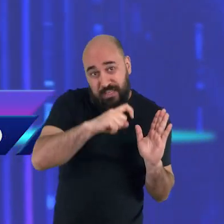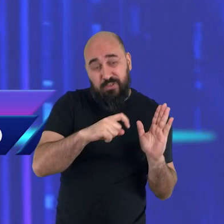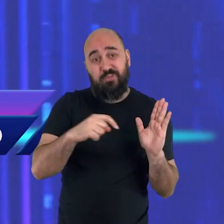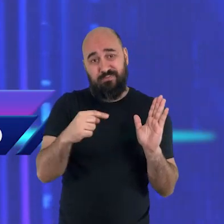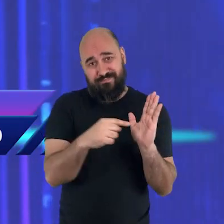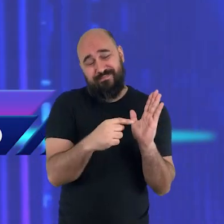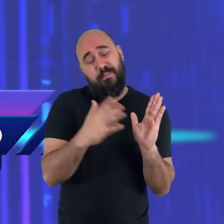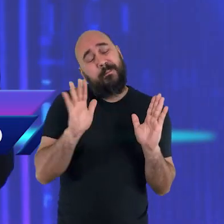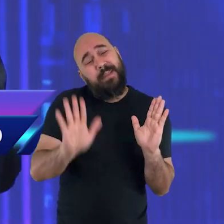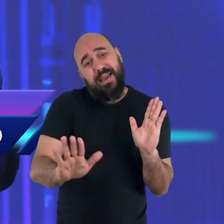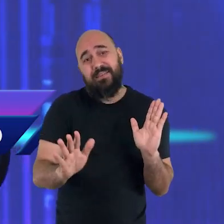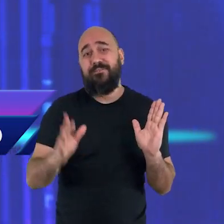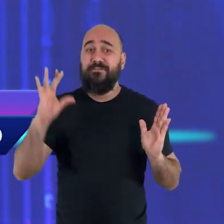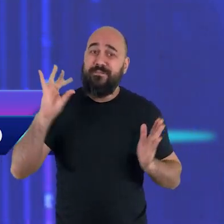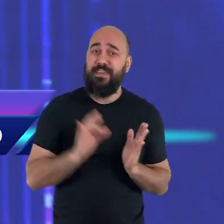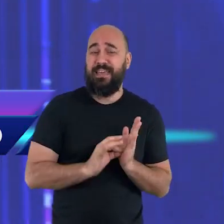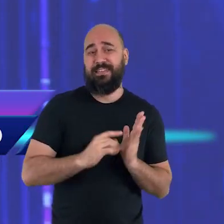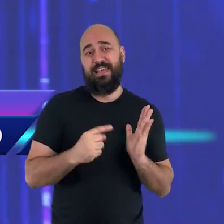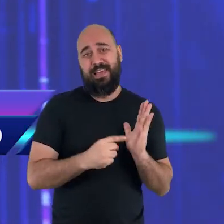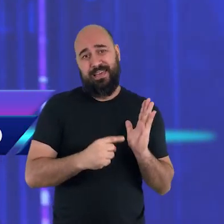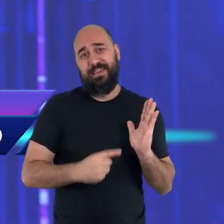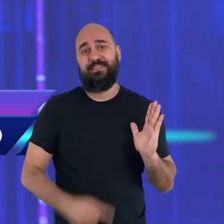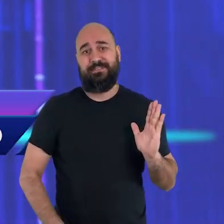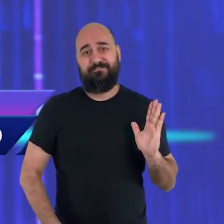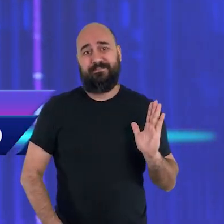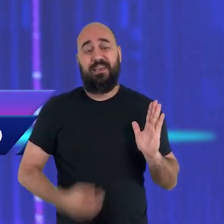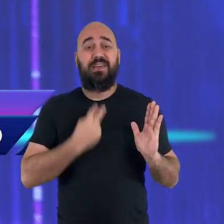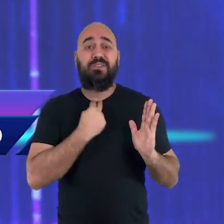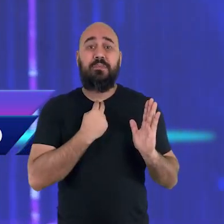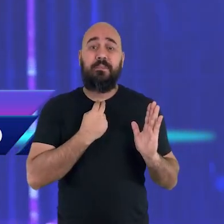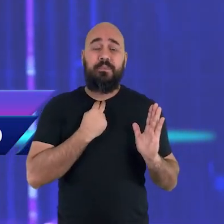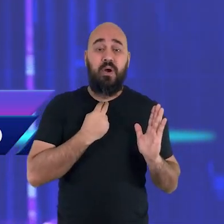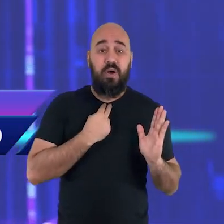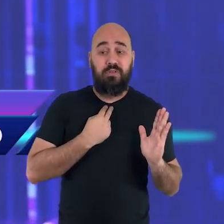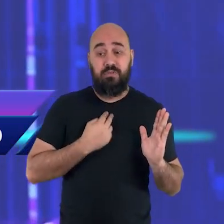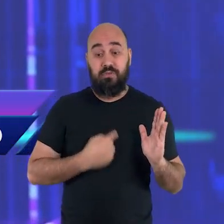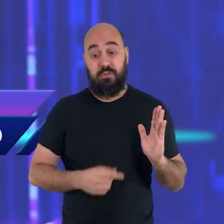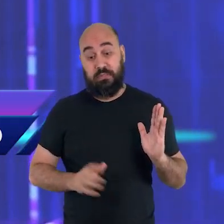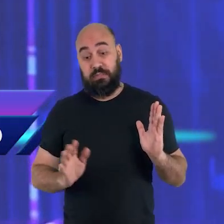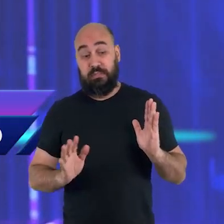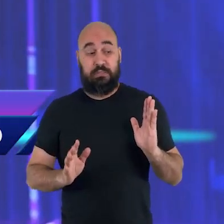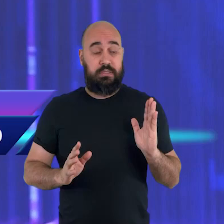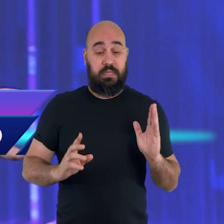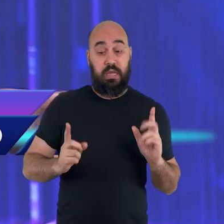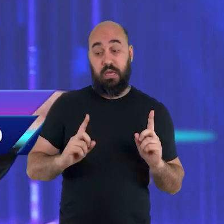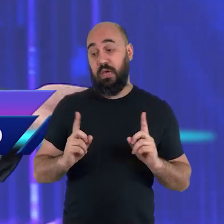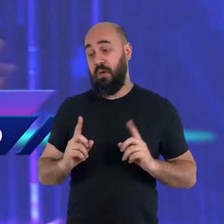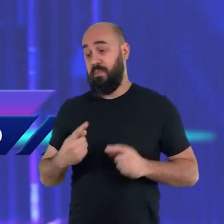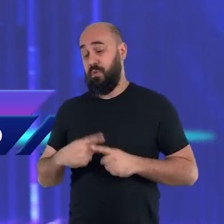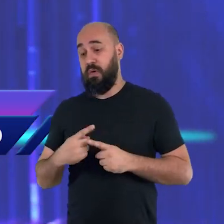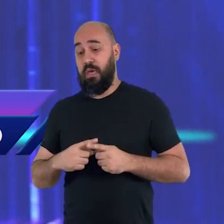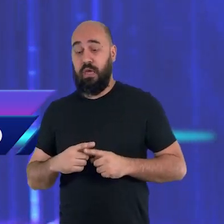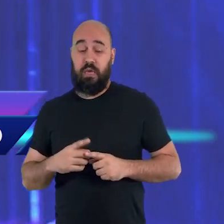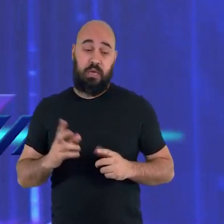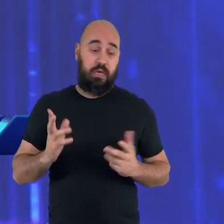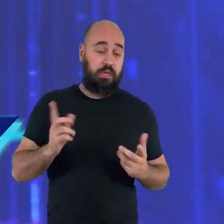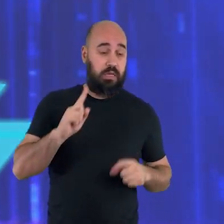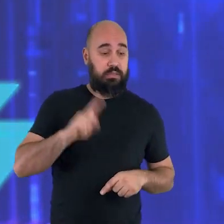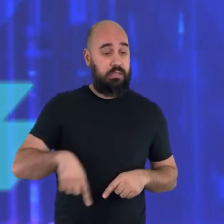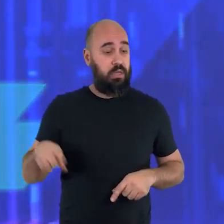Eu não posso me esquivar na facilidade ou na dificuldade para te dizer o que tem que ser dito.